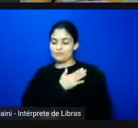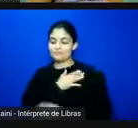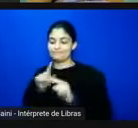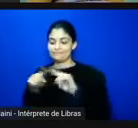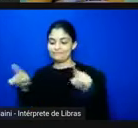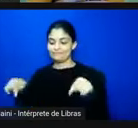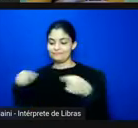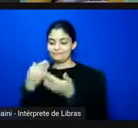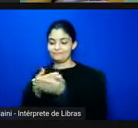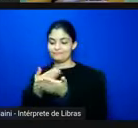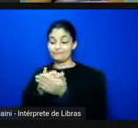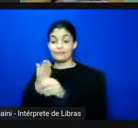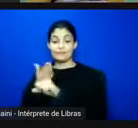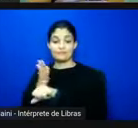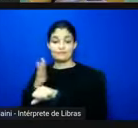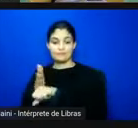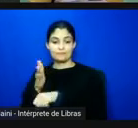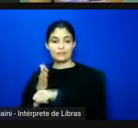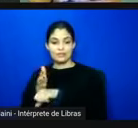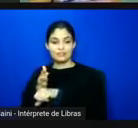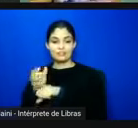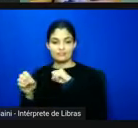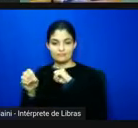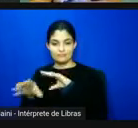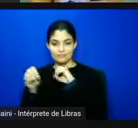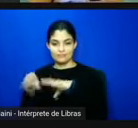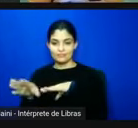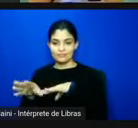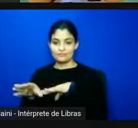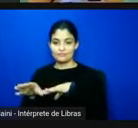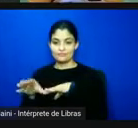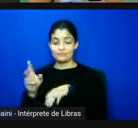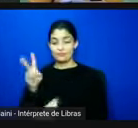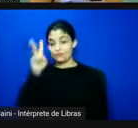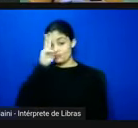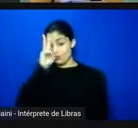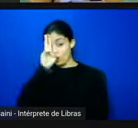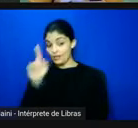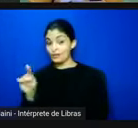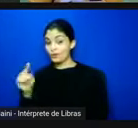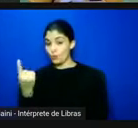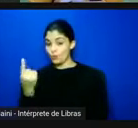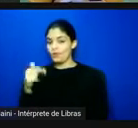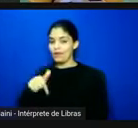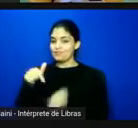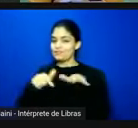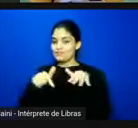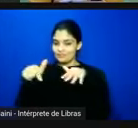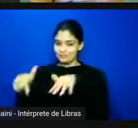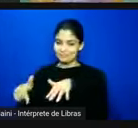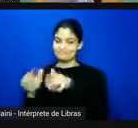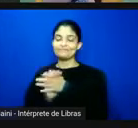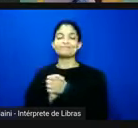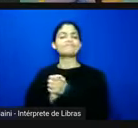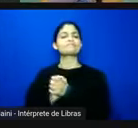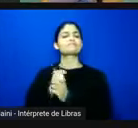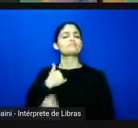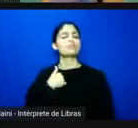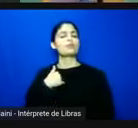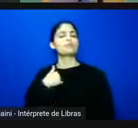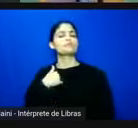da minha turma de prática de ensino de história 1 essa semana né